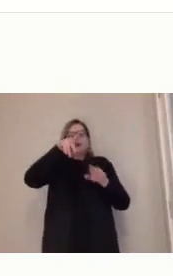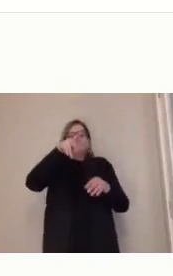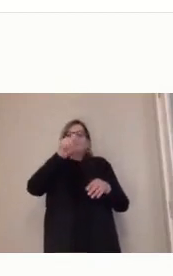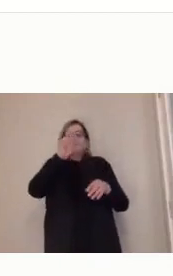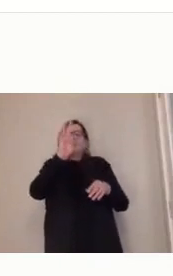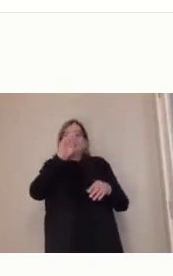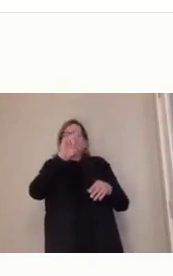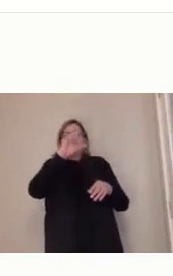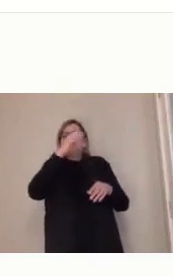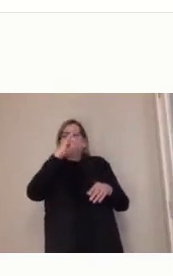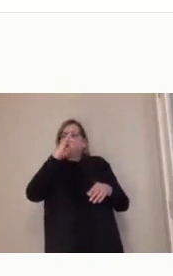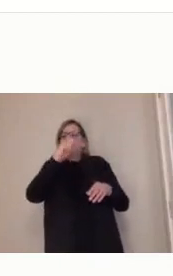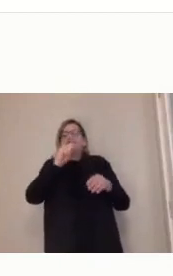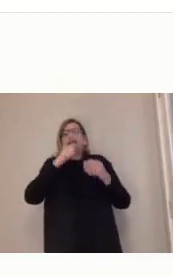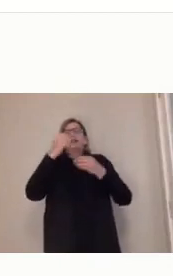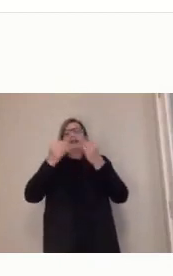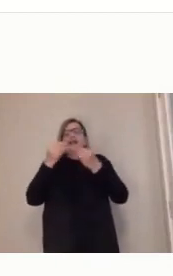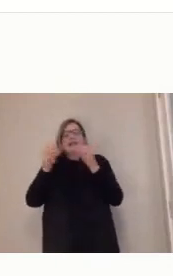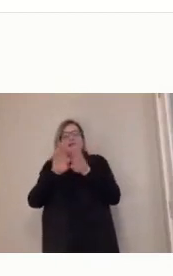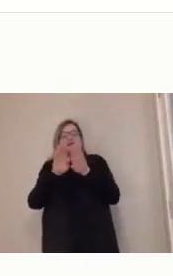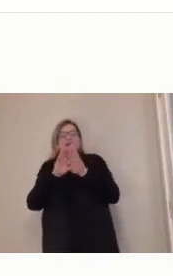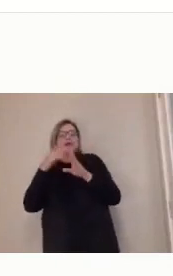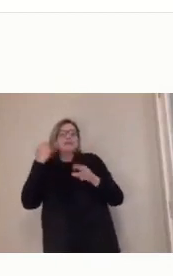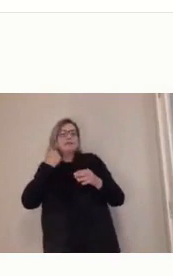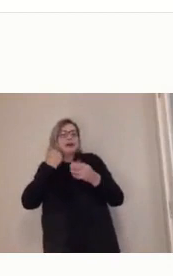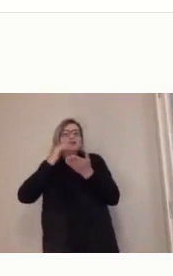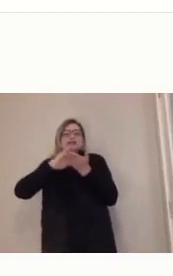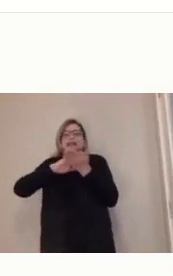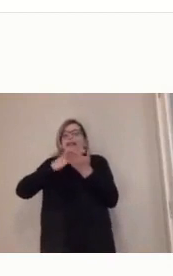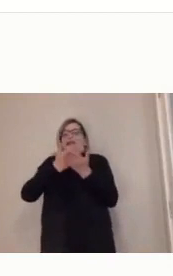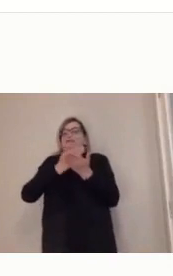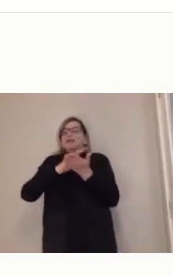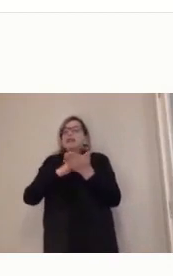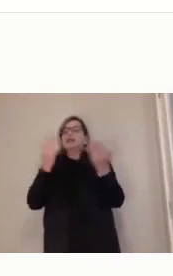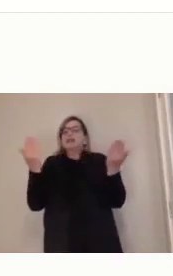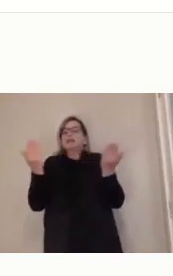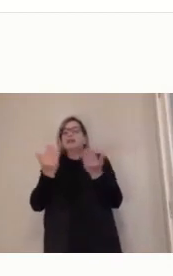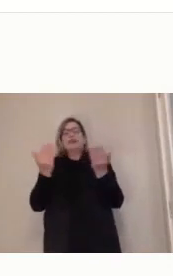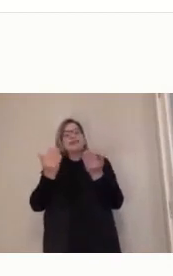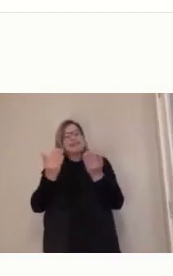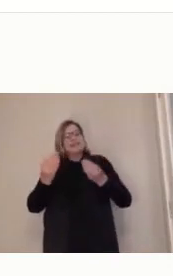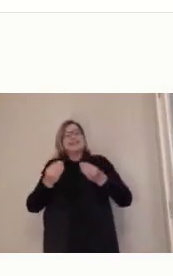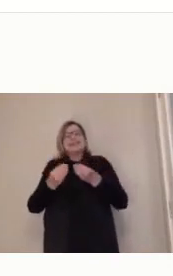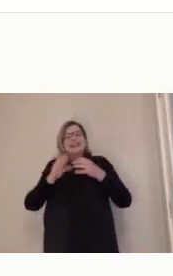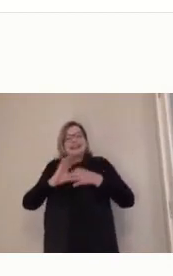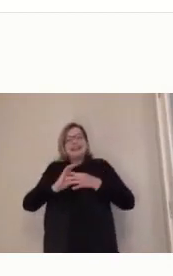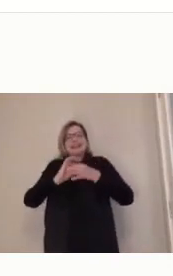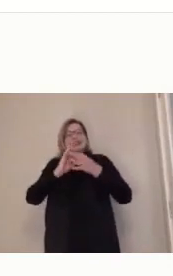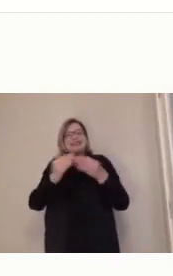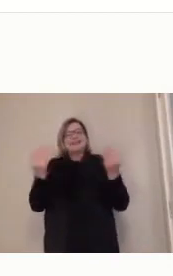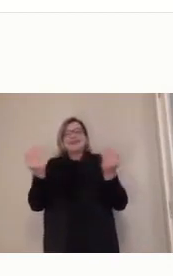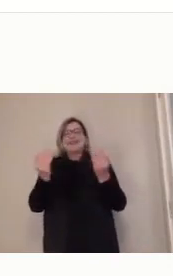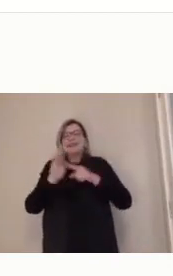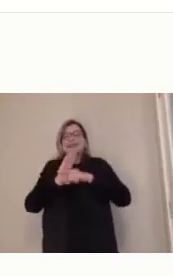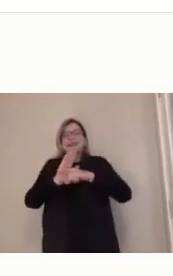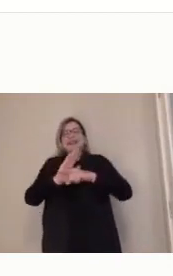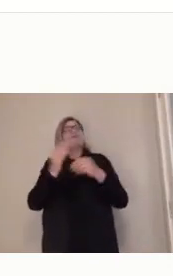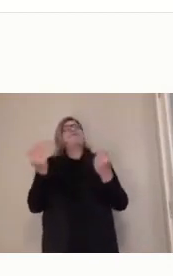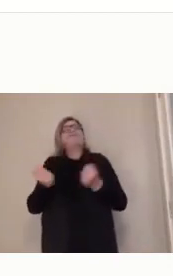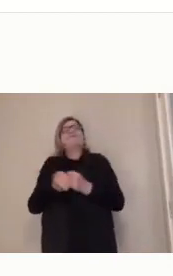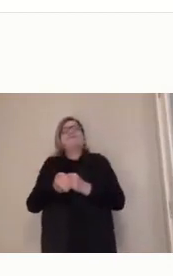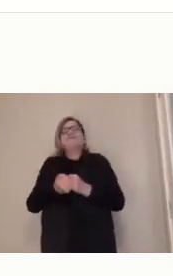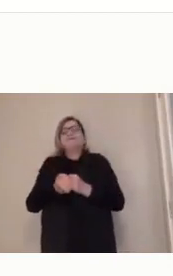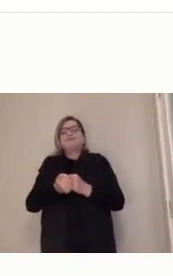o processo, e a professora Ana, que é a nossa intérprete de Libras, pela disponibilidade e nos ajudar nesse processo todo. É um grande